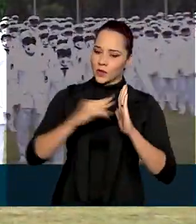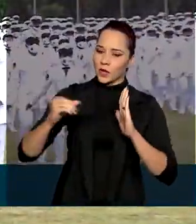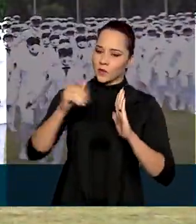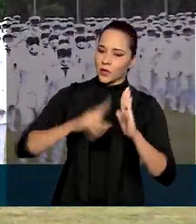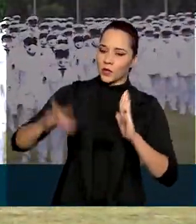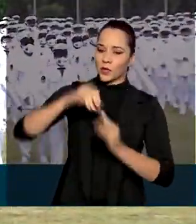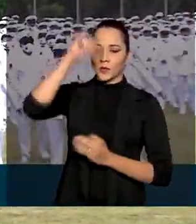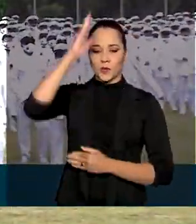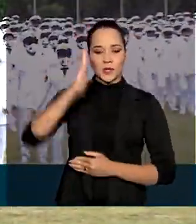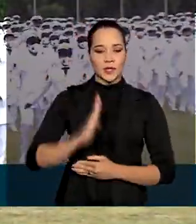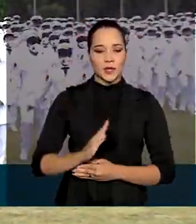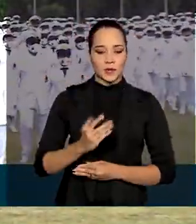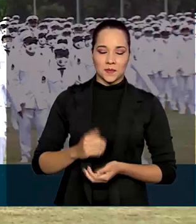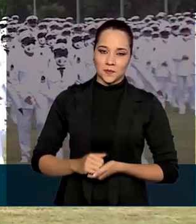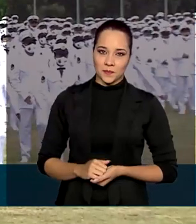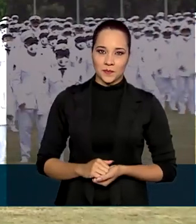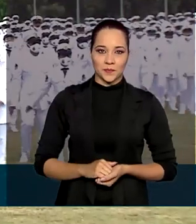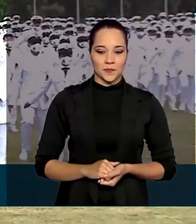brasileiros.